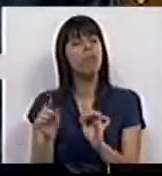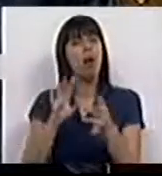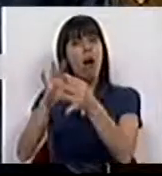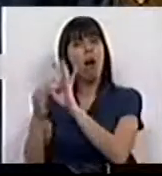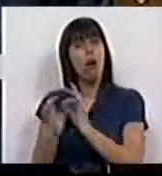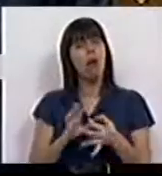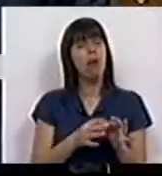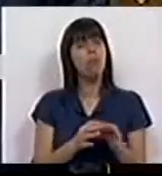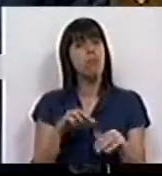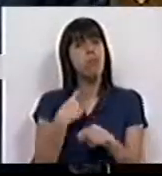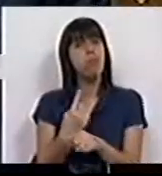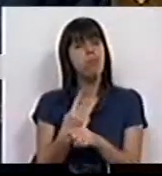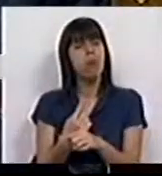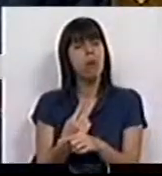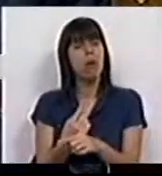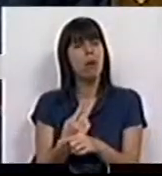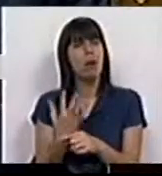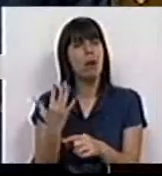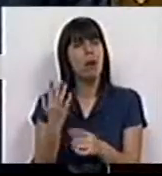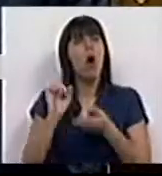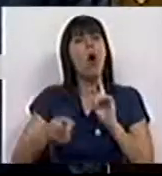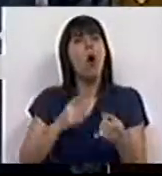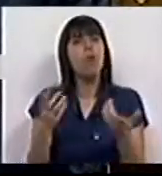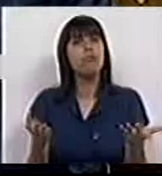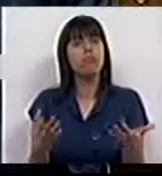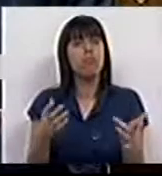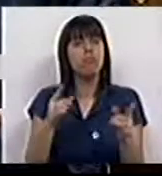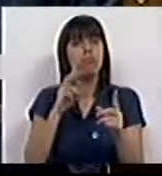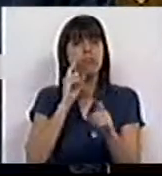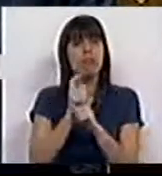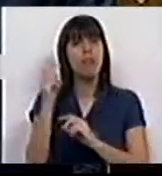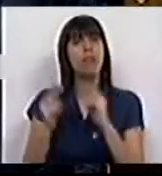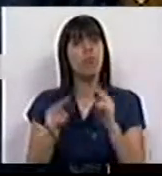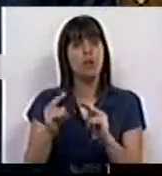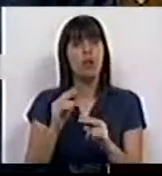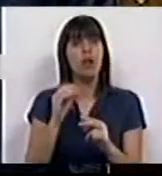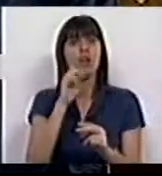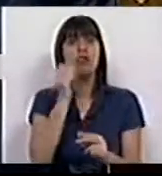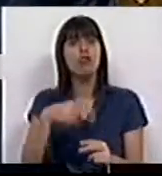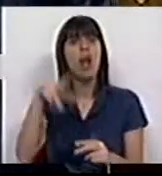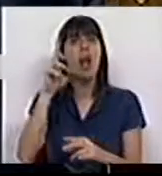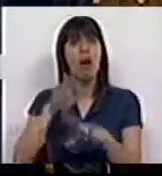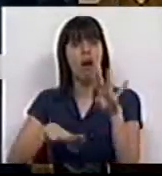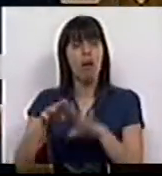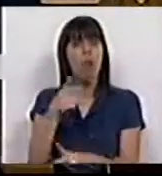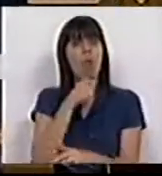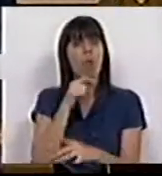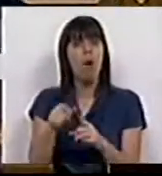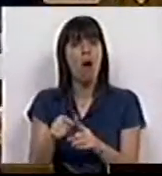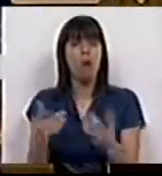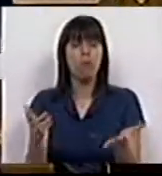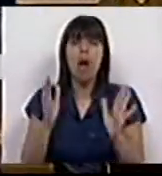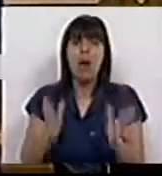articula-se também com aquilo que, em termos de fiscalização, tem a GNR a fazer, porque